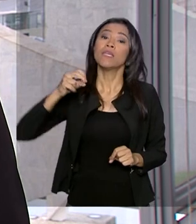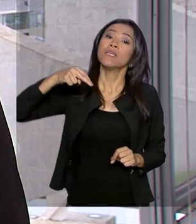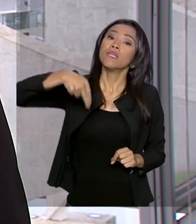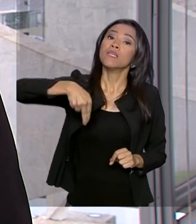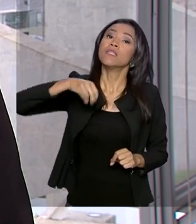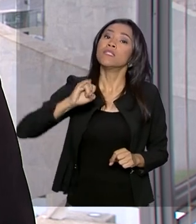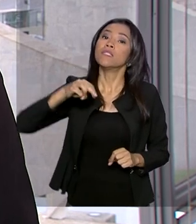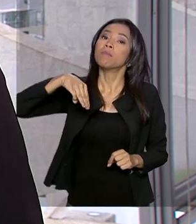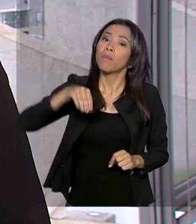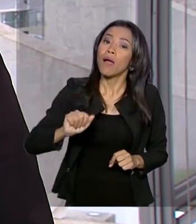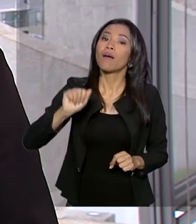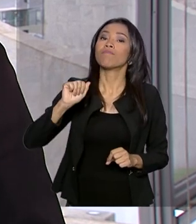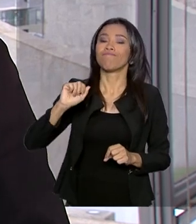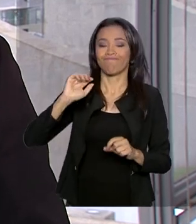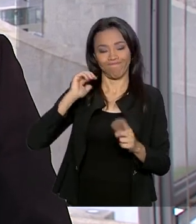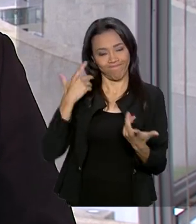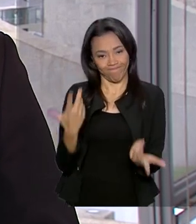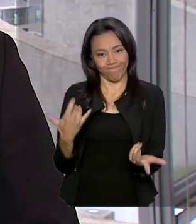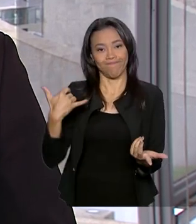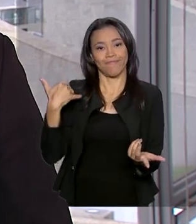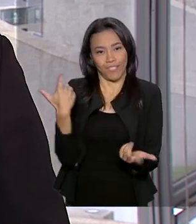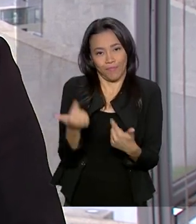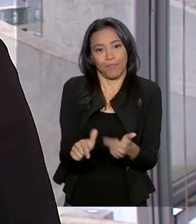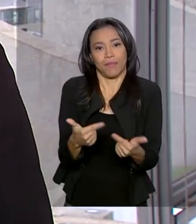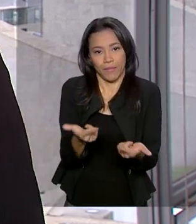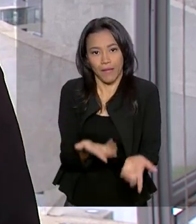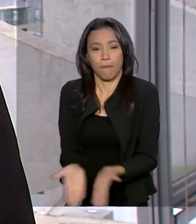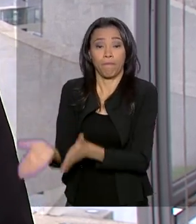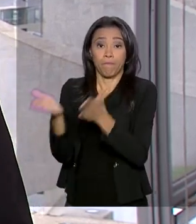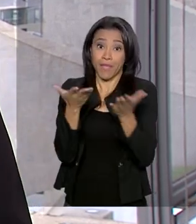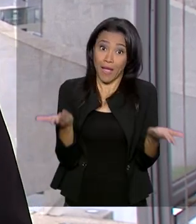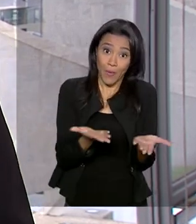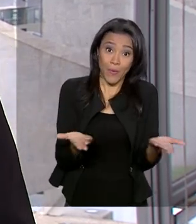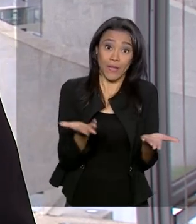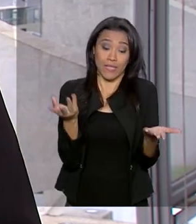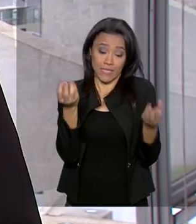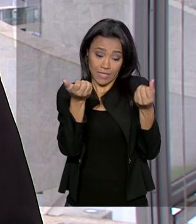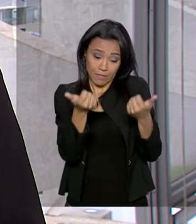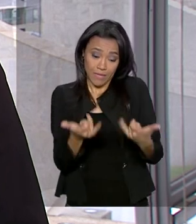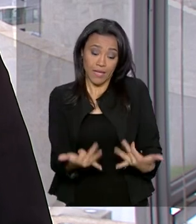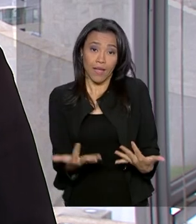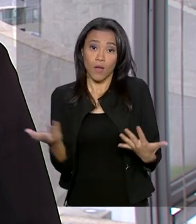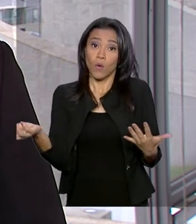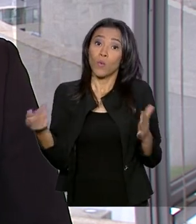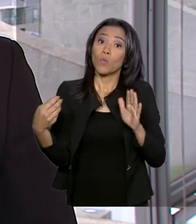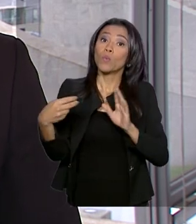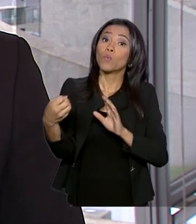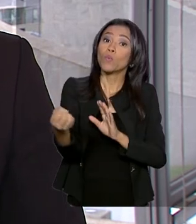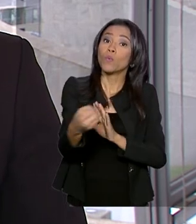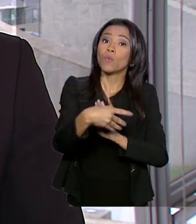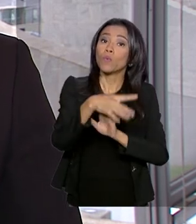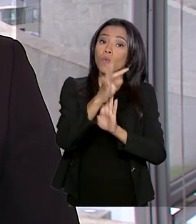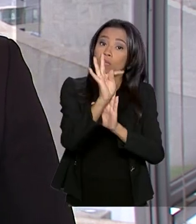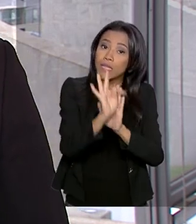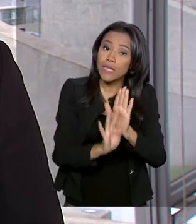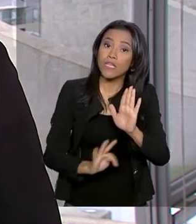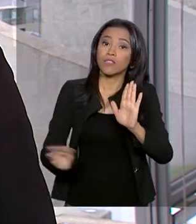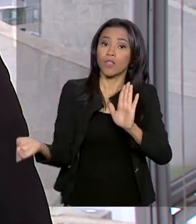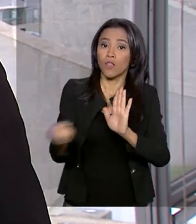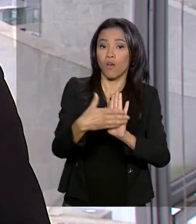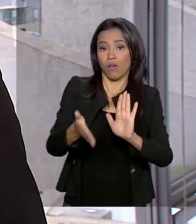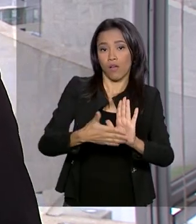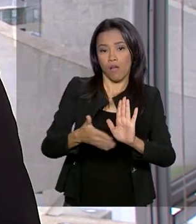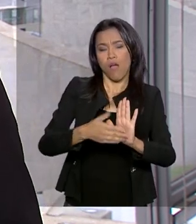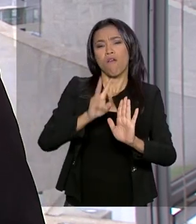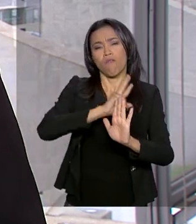esses trabalhadores. Agora, uma vez definida a questão em torno desses destaques, o texto da nova Previdência seguirá para promulgação